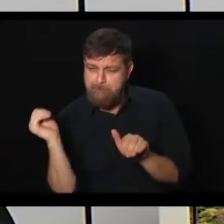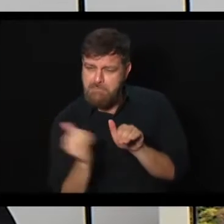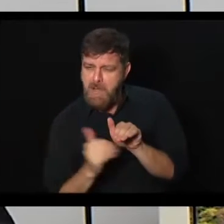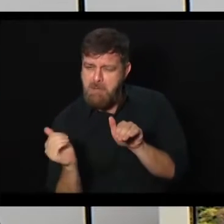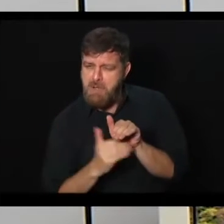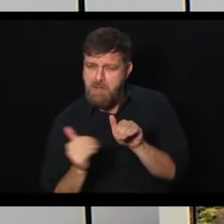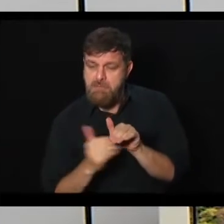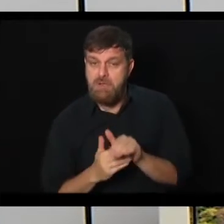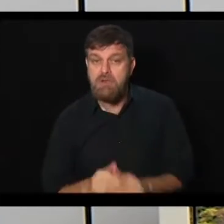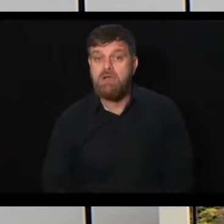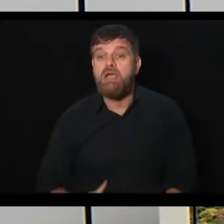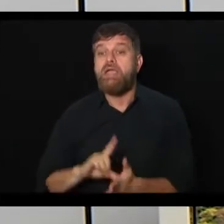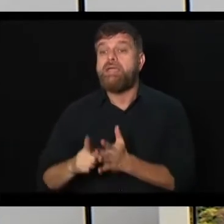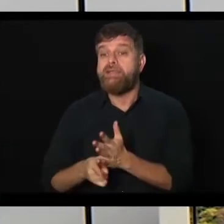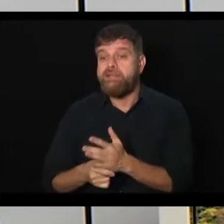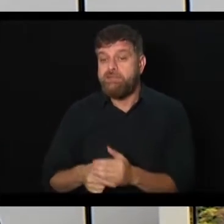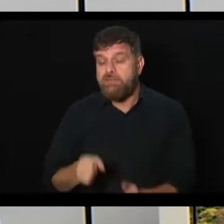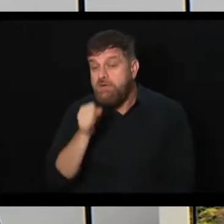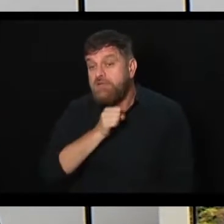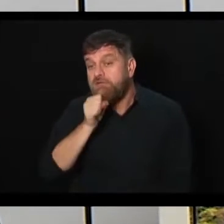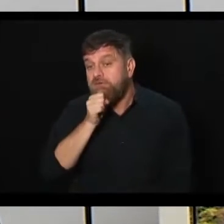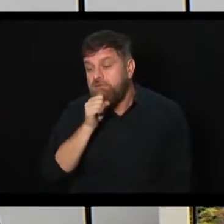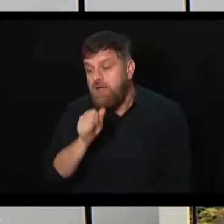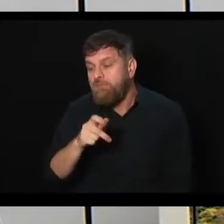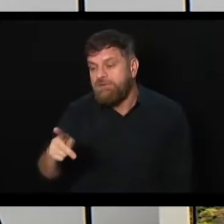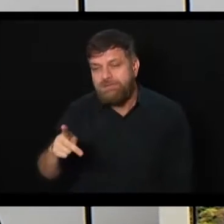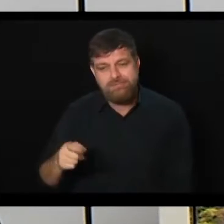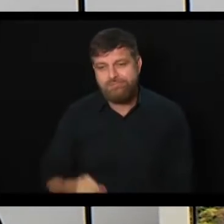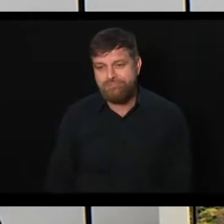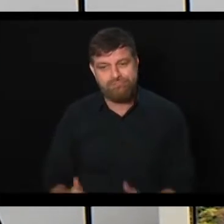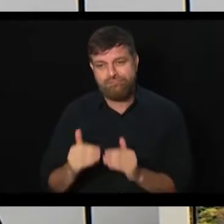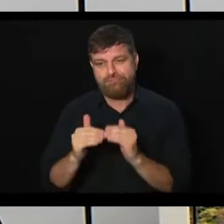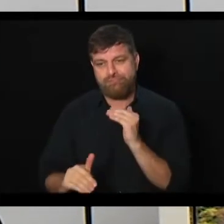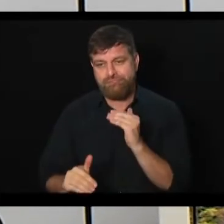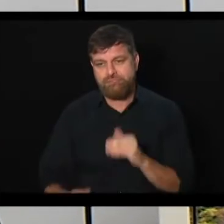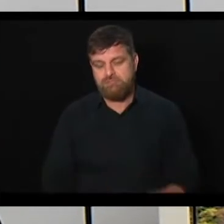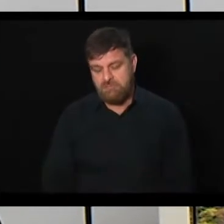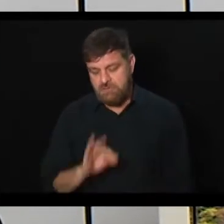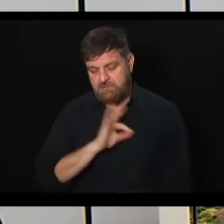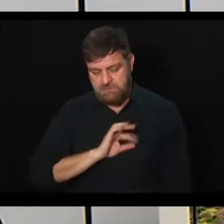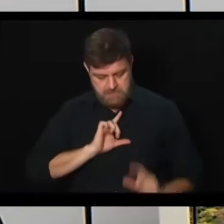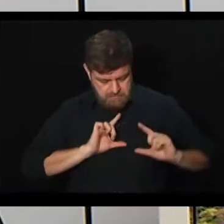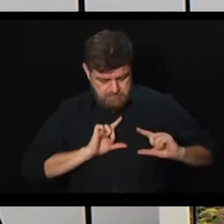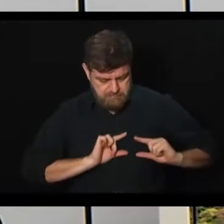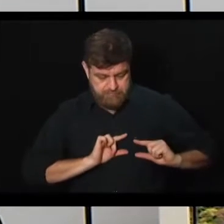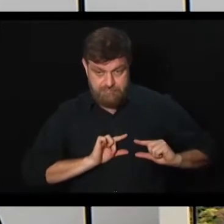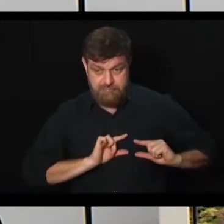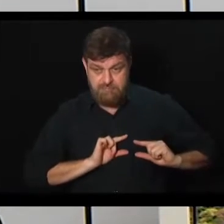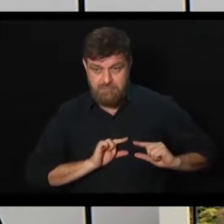e o que ele recebe no final da vida, obviamente, que não compensa, vamos dizer aí, entre aspas, tá.